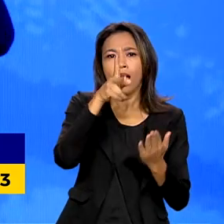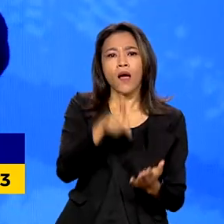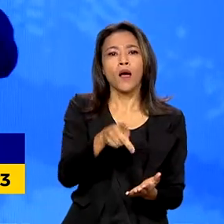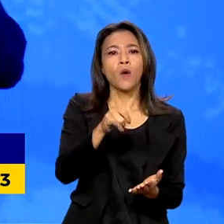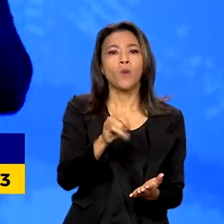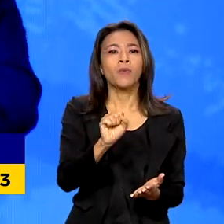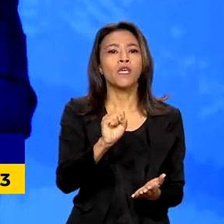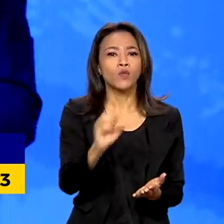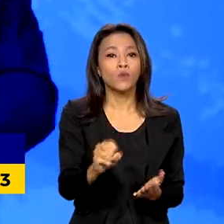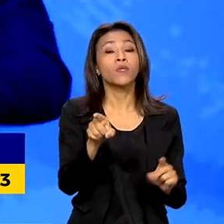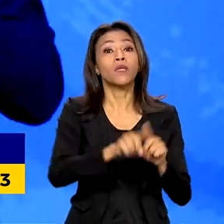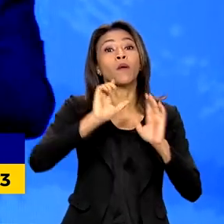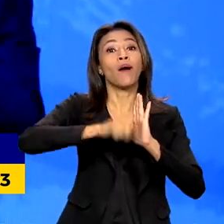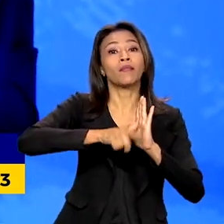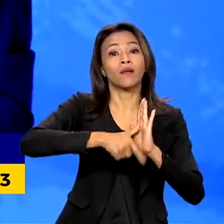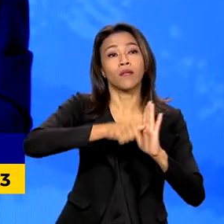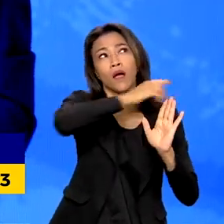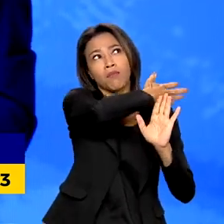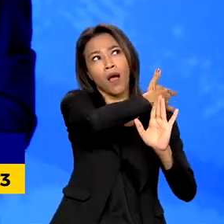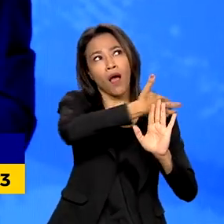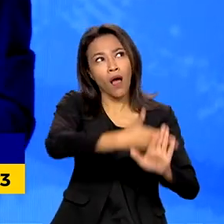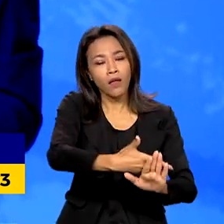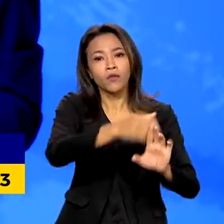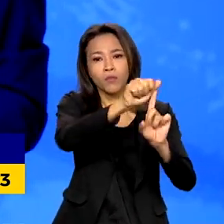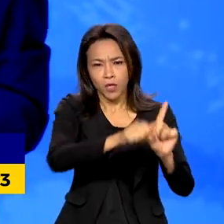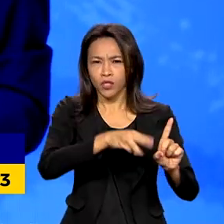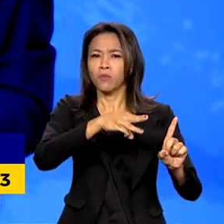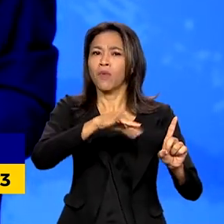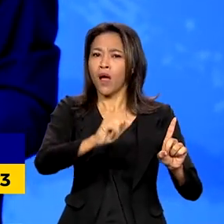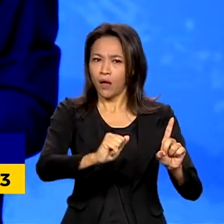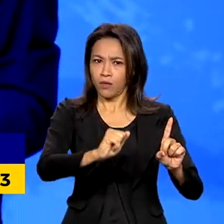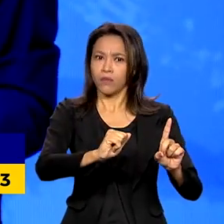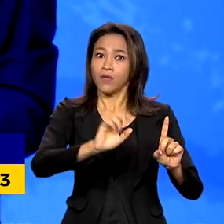atrasado desde maio e mais o décimo terceiro.